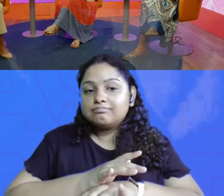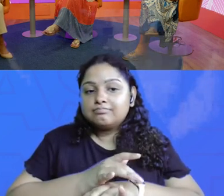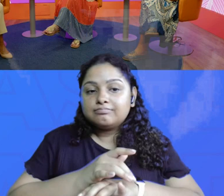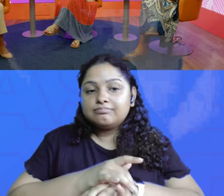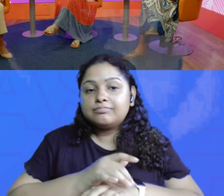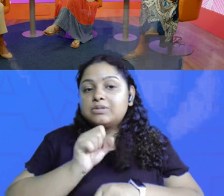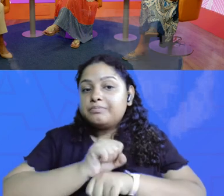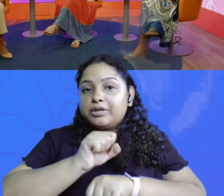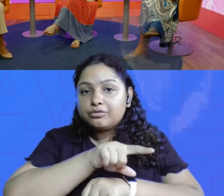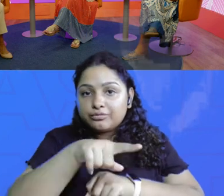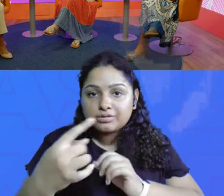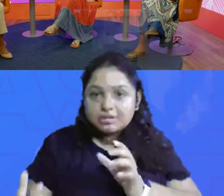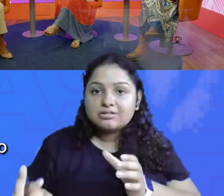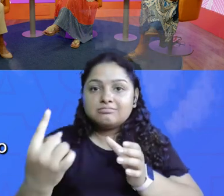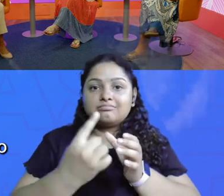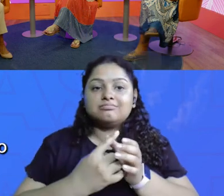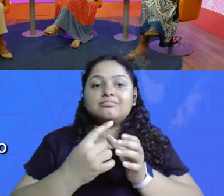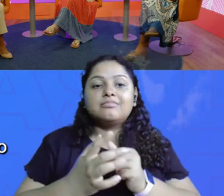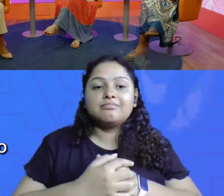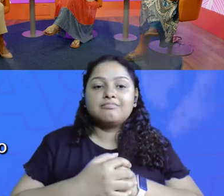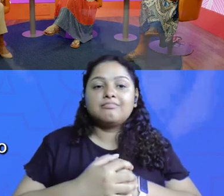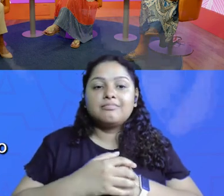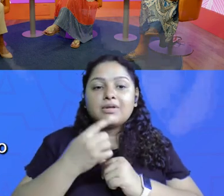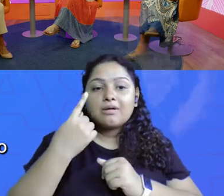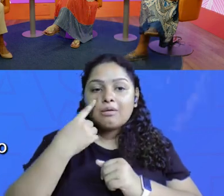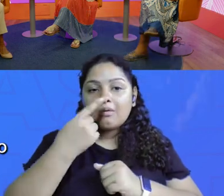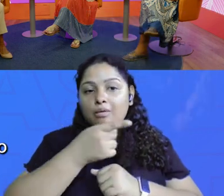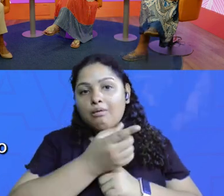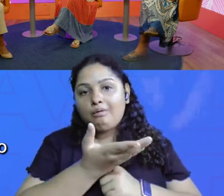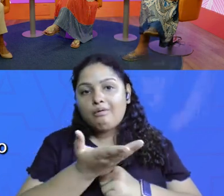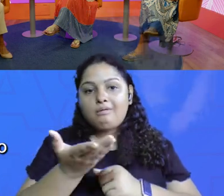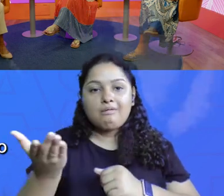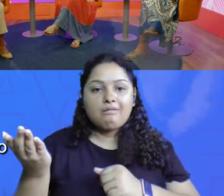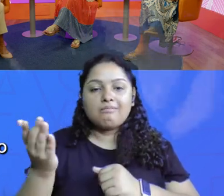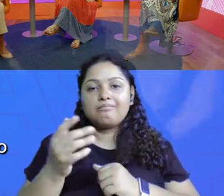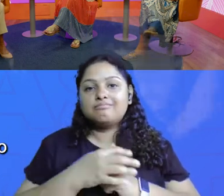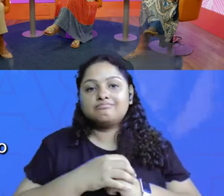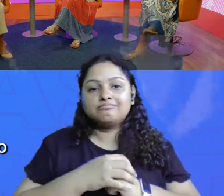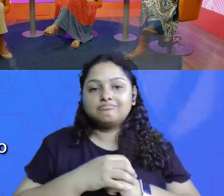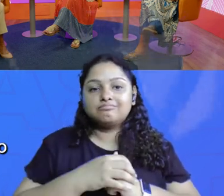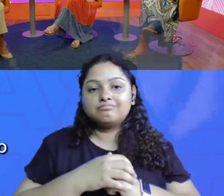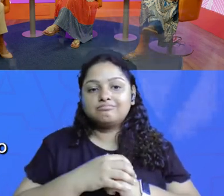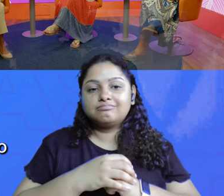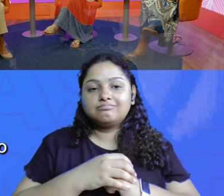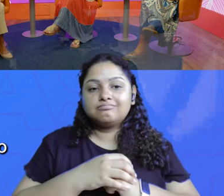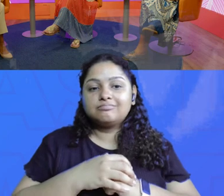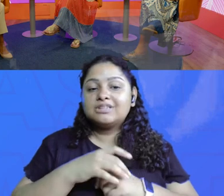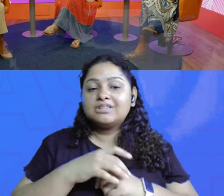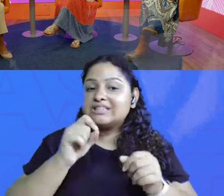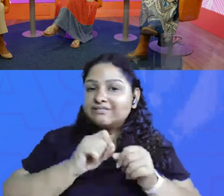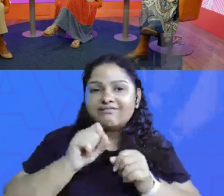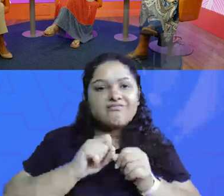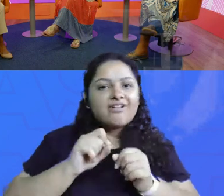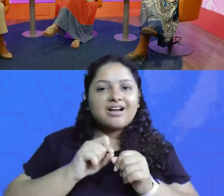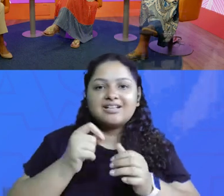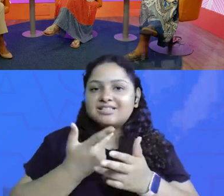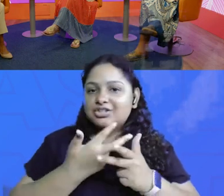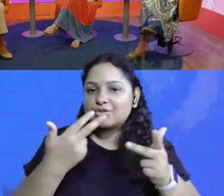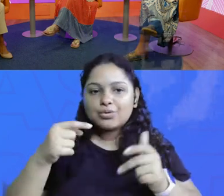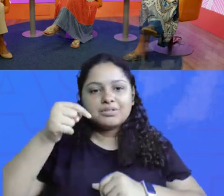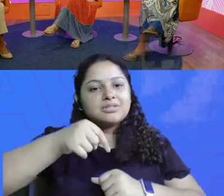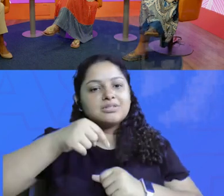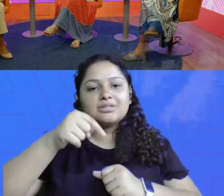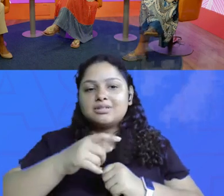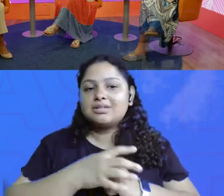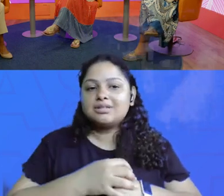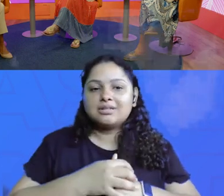À espera de vocês. Essa aqui é a metade do meu palmito e com ele a gente faz a bagunça aqui